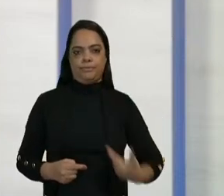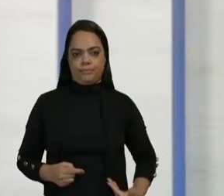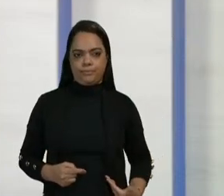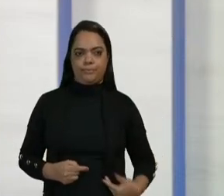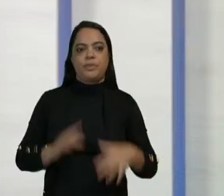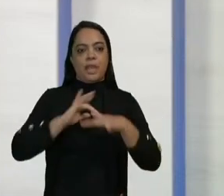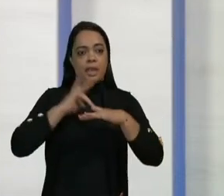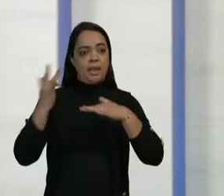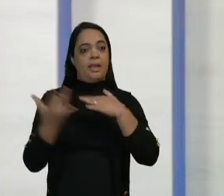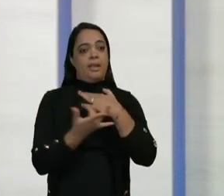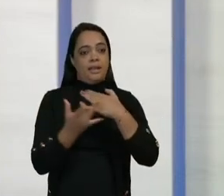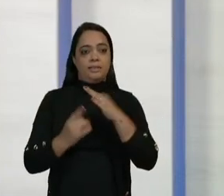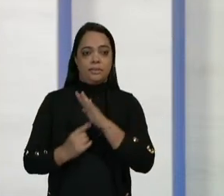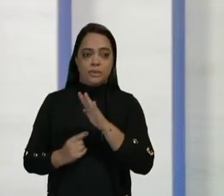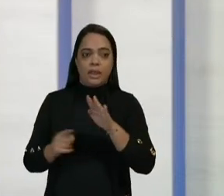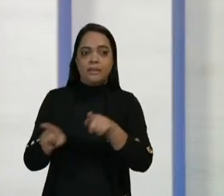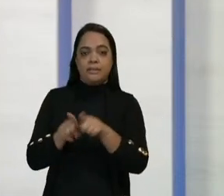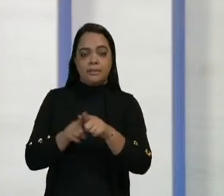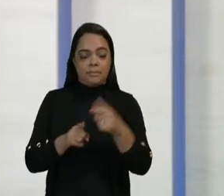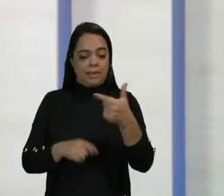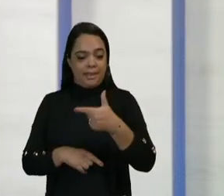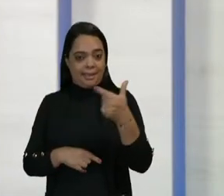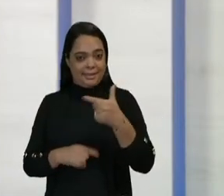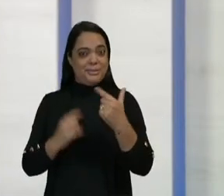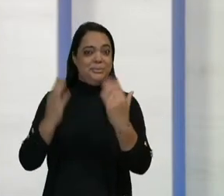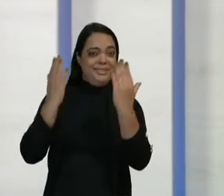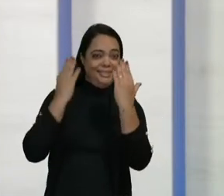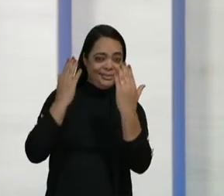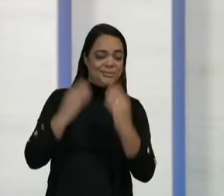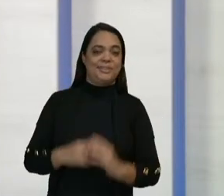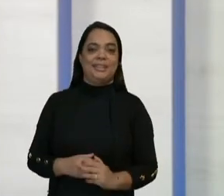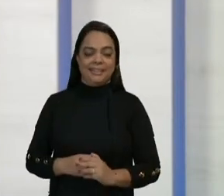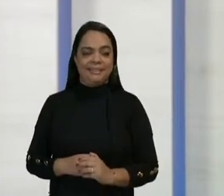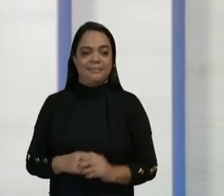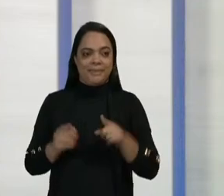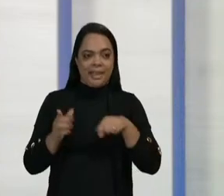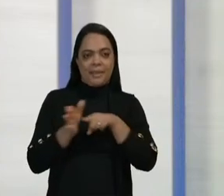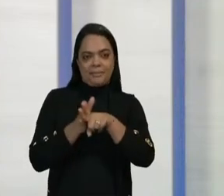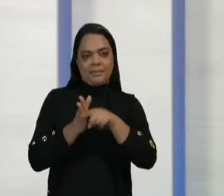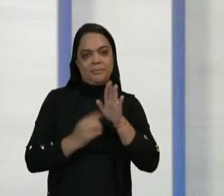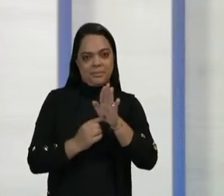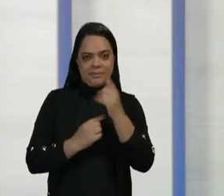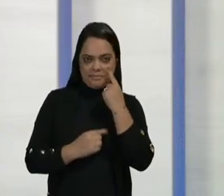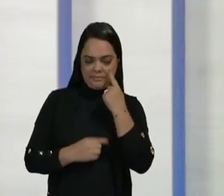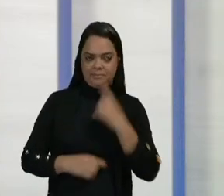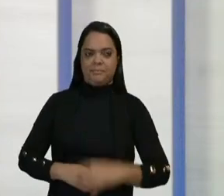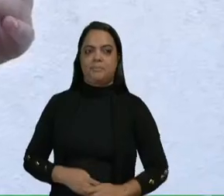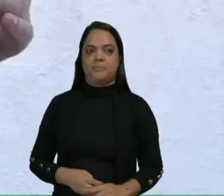redes sociais vêm em seguida no desconfiômetro, de acordo com uma pesquisa. Vamos conferir.